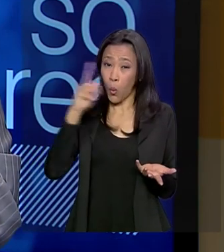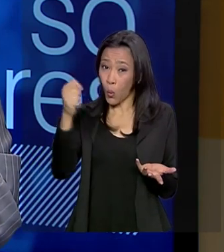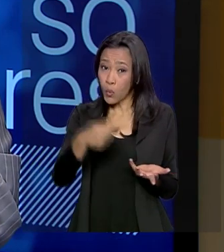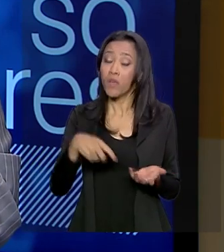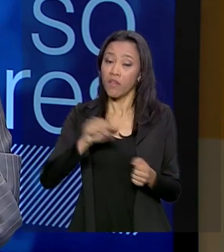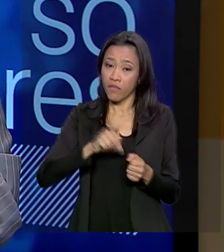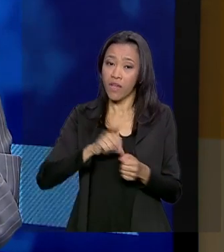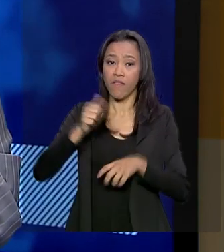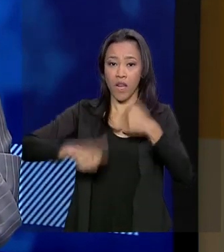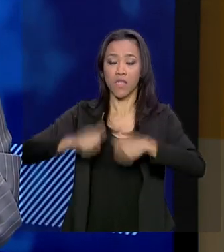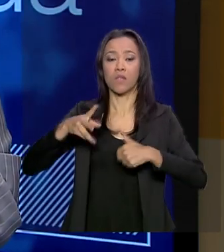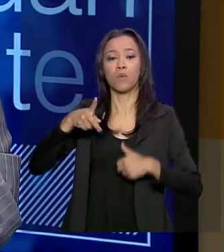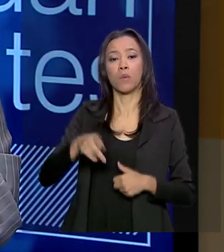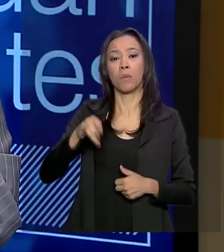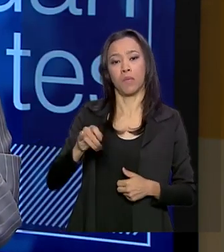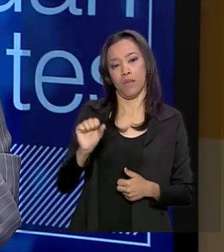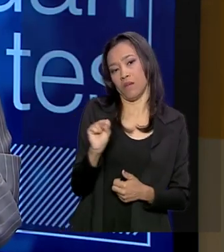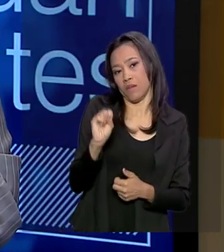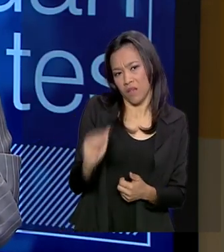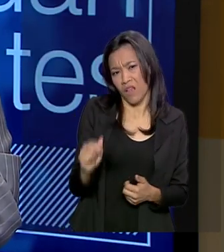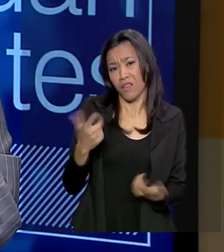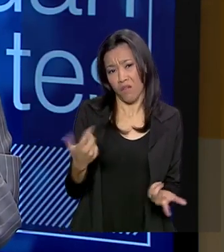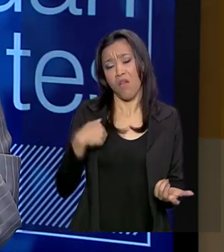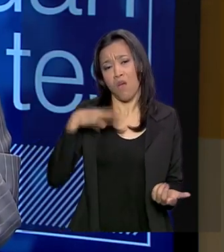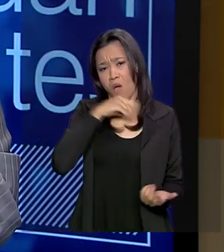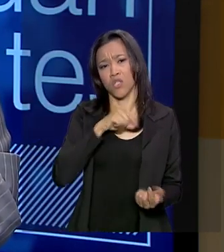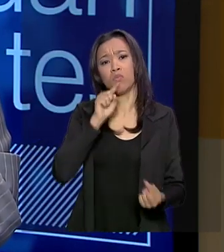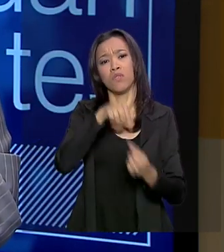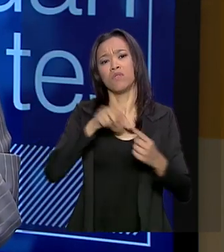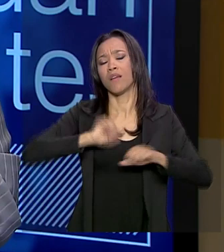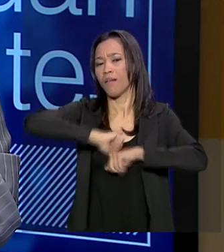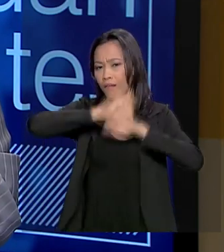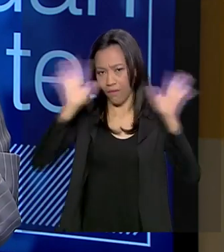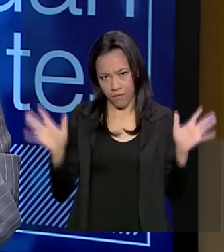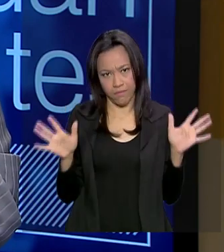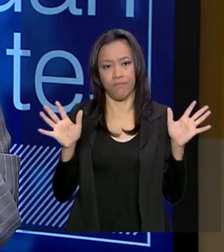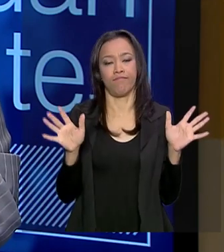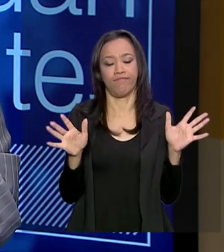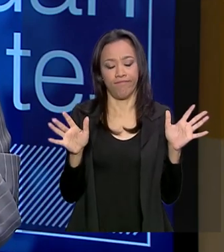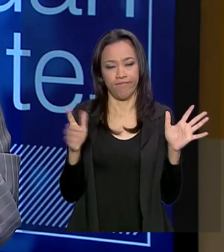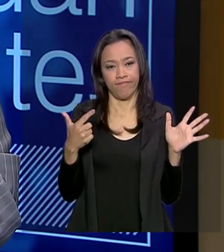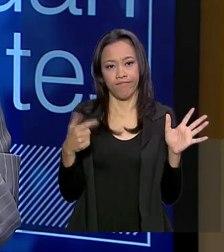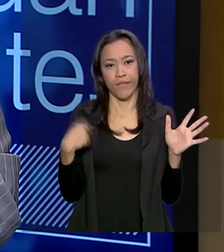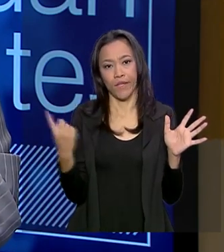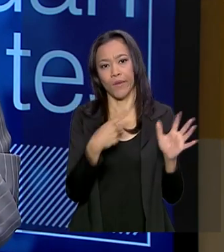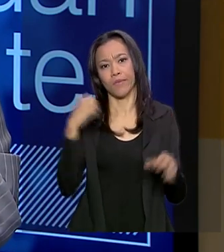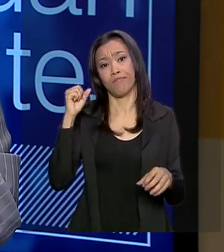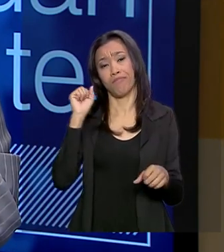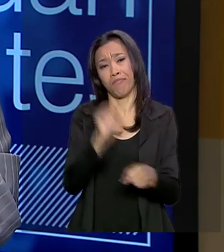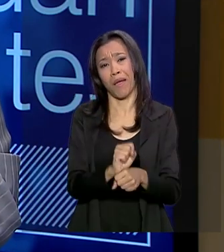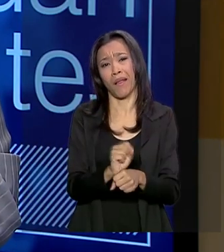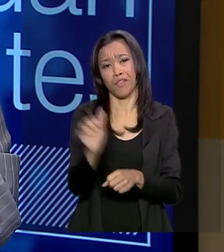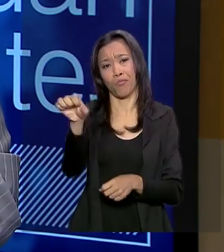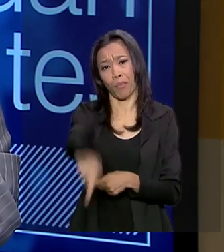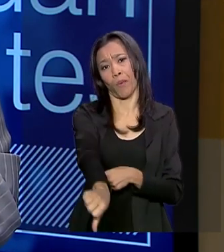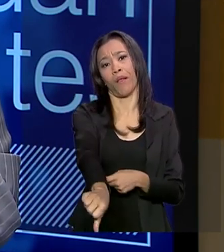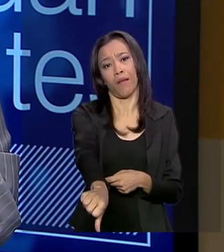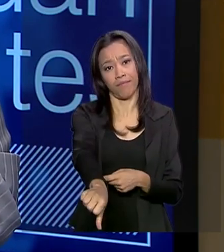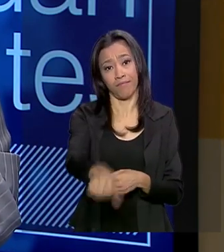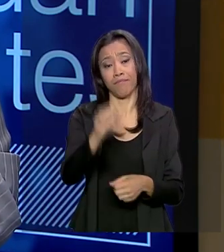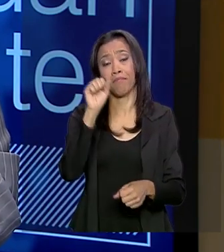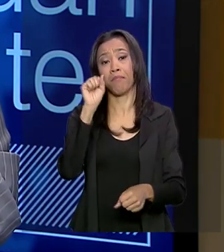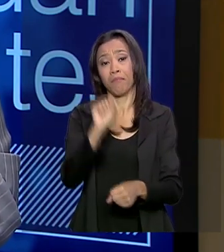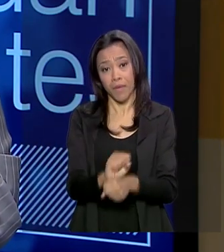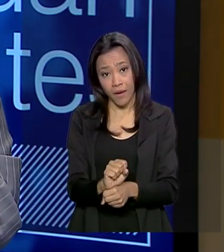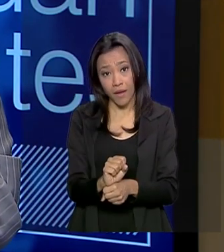Eu acho que é um objetivo, claro, inflexionar isso, parar de piorar, parar de ficar de lado,